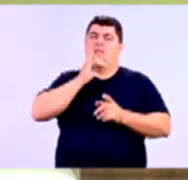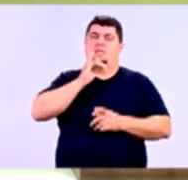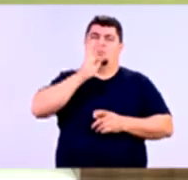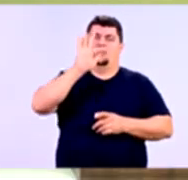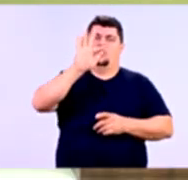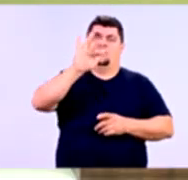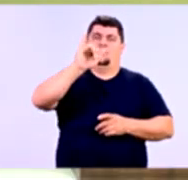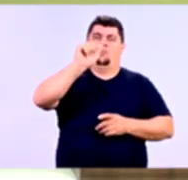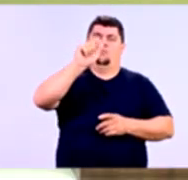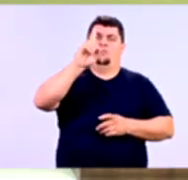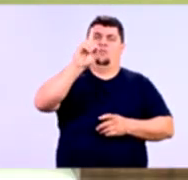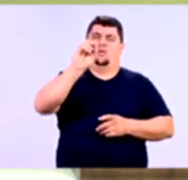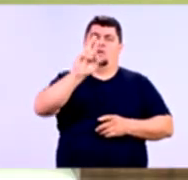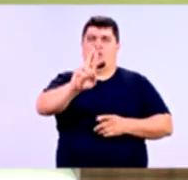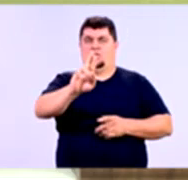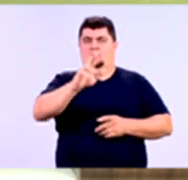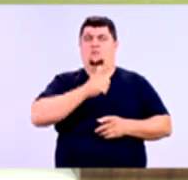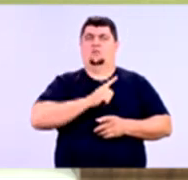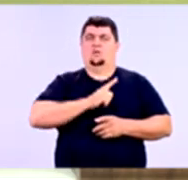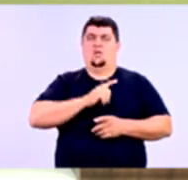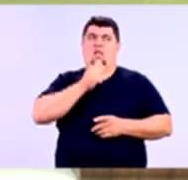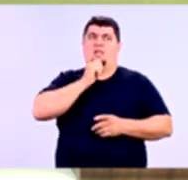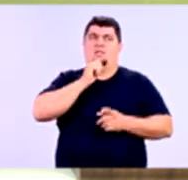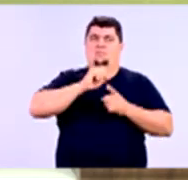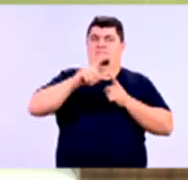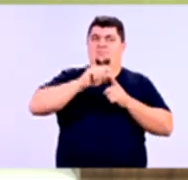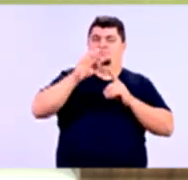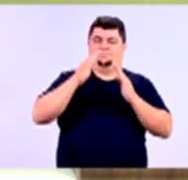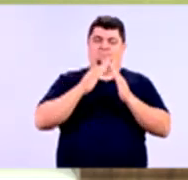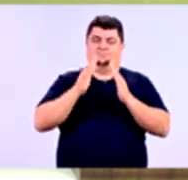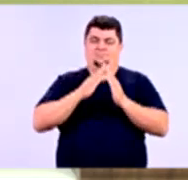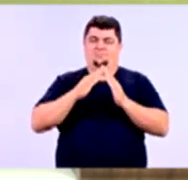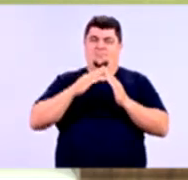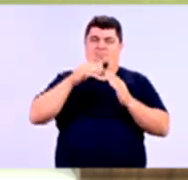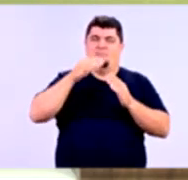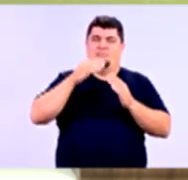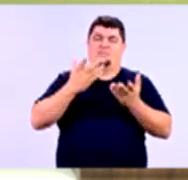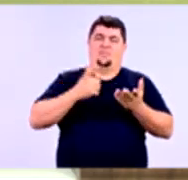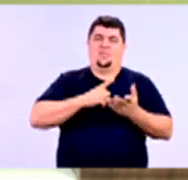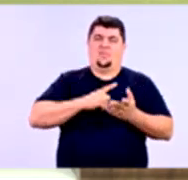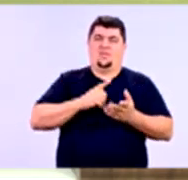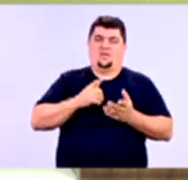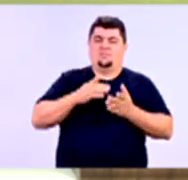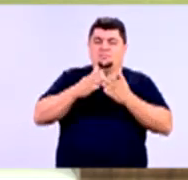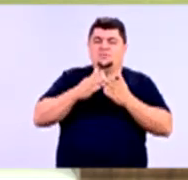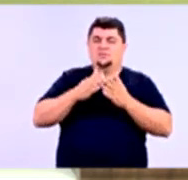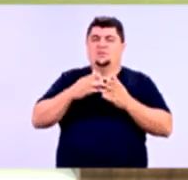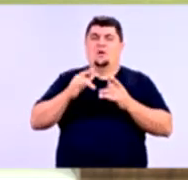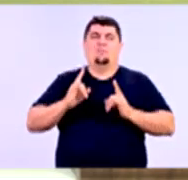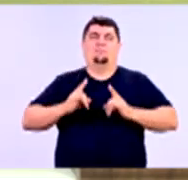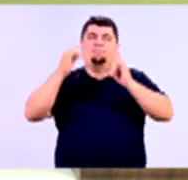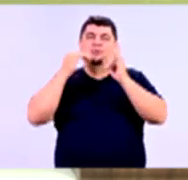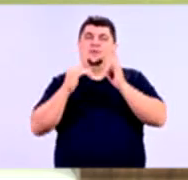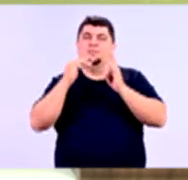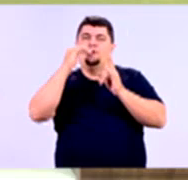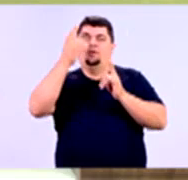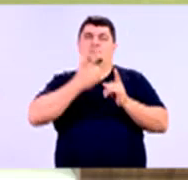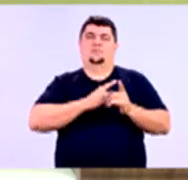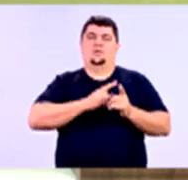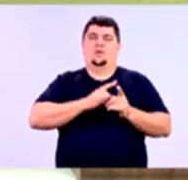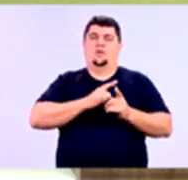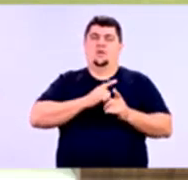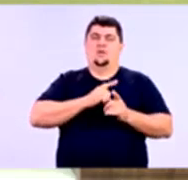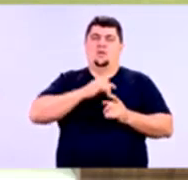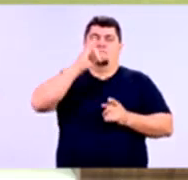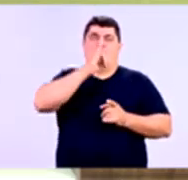professora? É mesmo. Que, casos de aluguel, você vai alugar uma casa, ou vai alugar um apartamento, e a imobiliária,